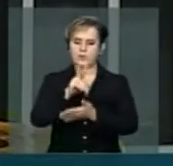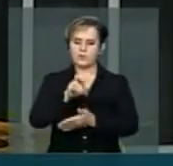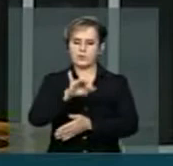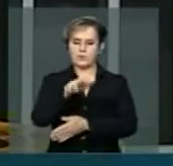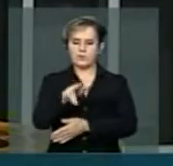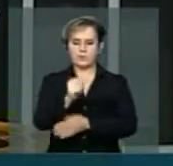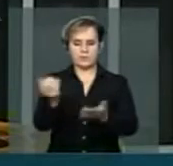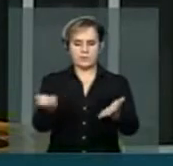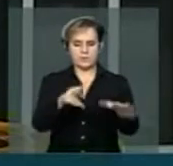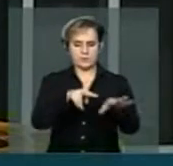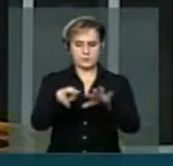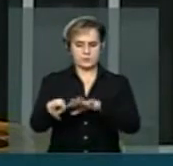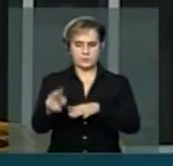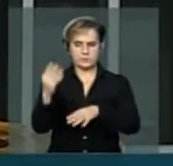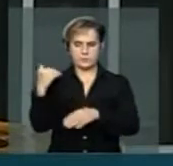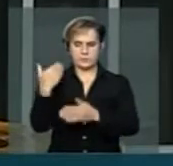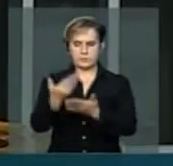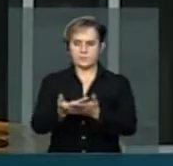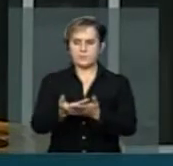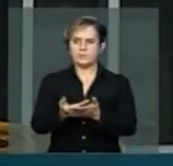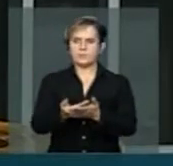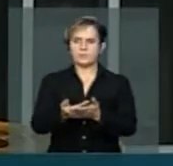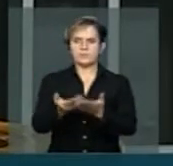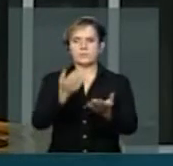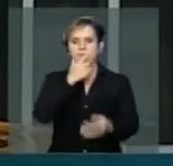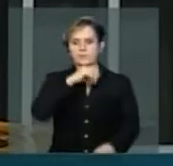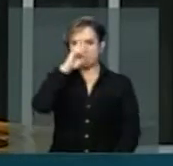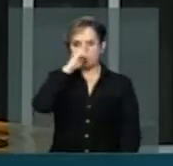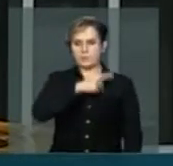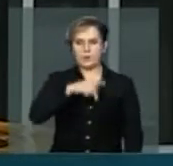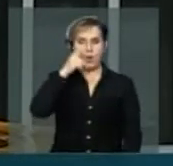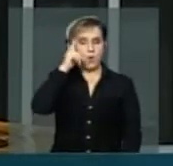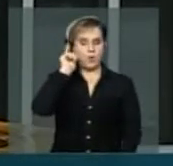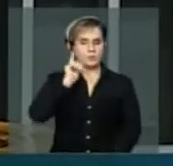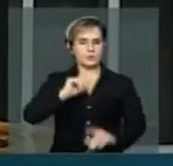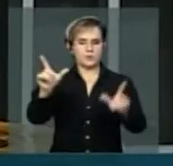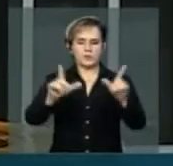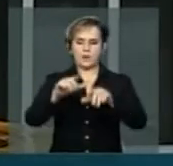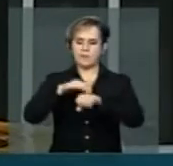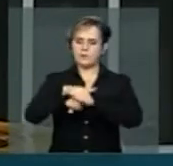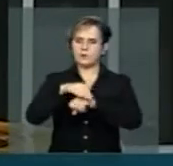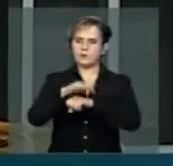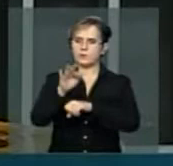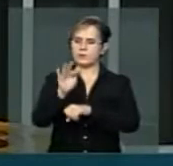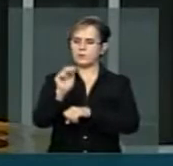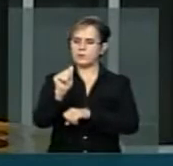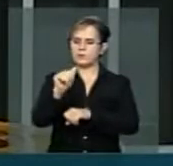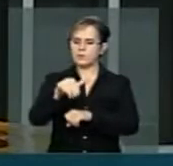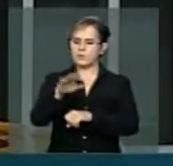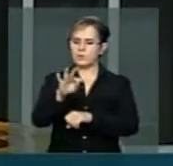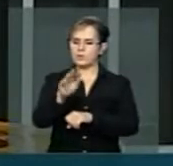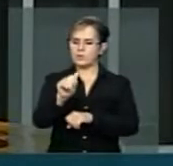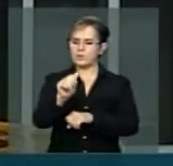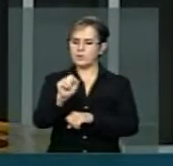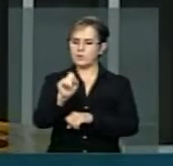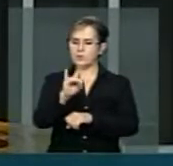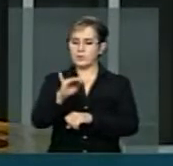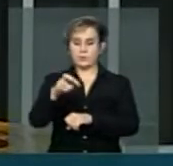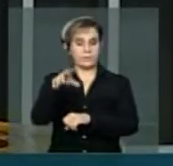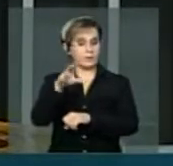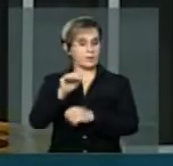semana. Mas, senhor presidente, ontem o Fantástico traz uma matéria que é de extrema